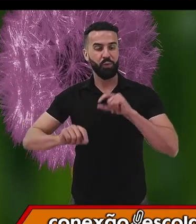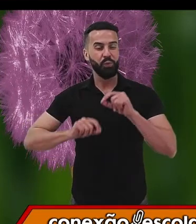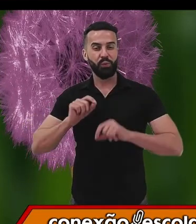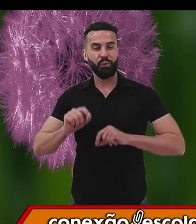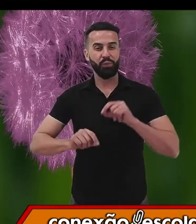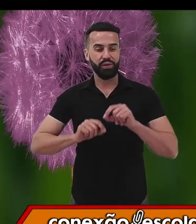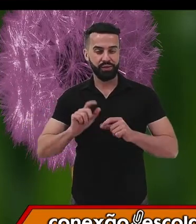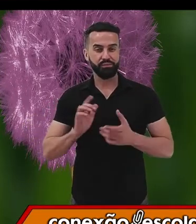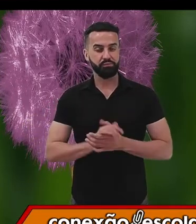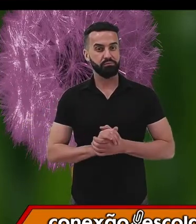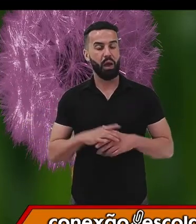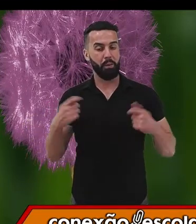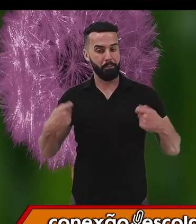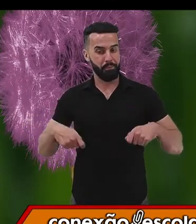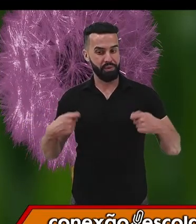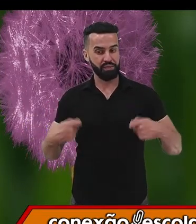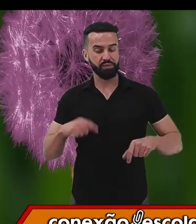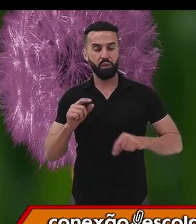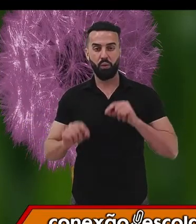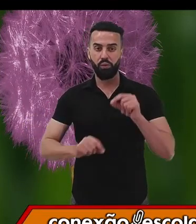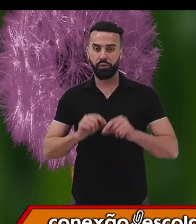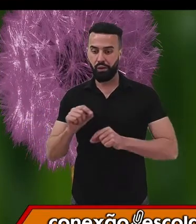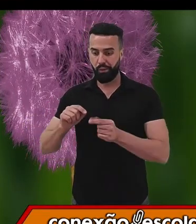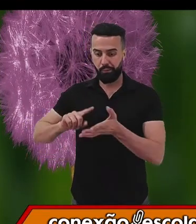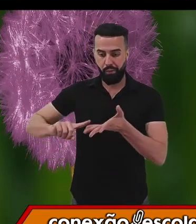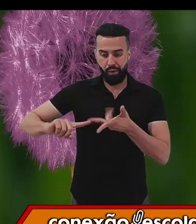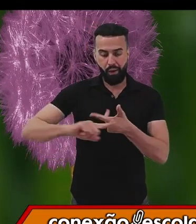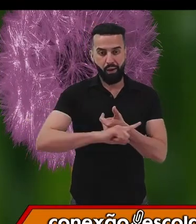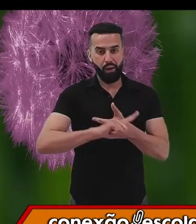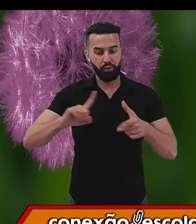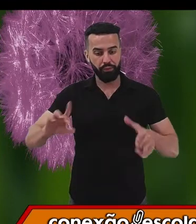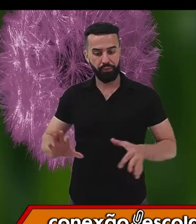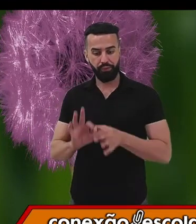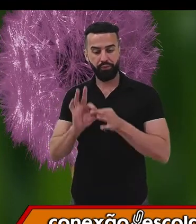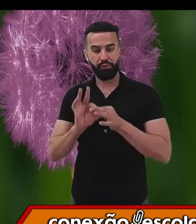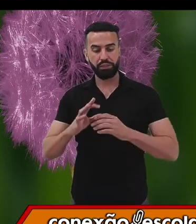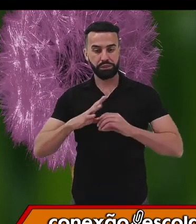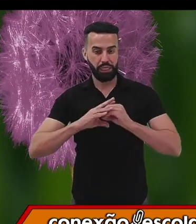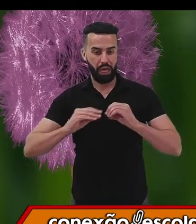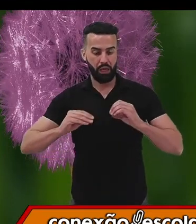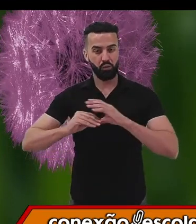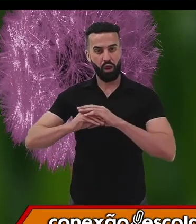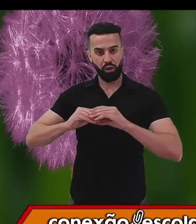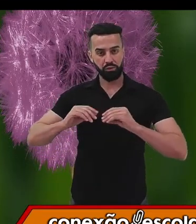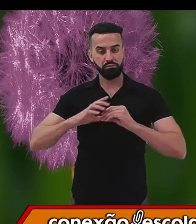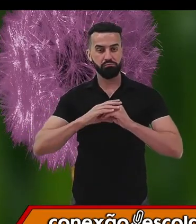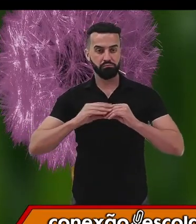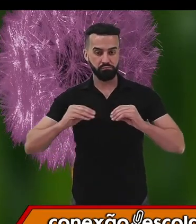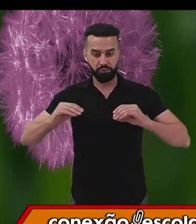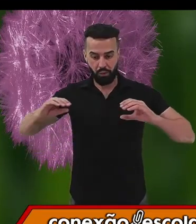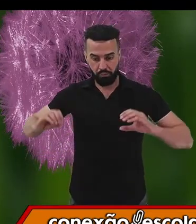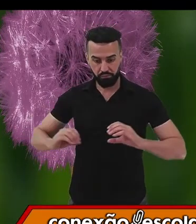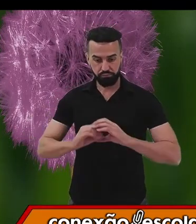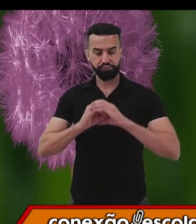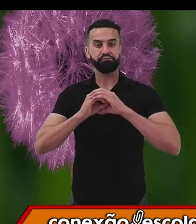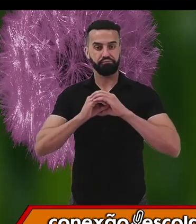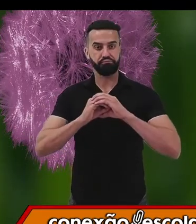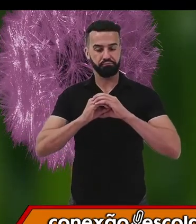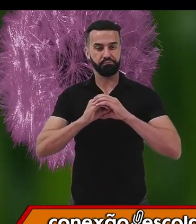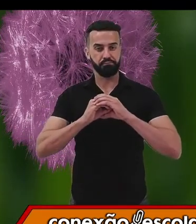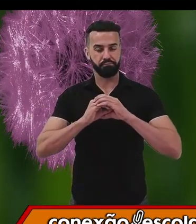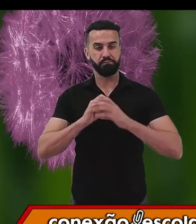primeiramente, ela consiste na união de gametas, de células reprodutivas que se encontram, se fecundam.